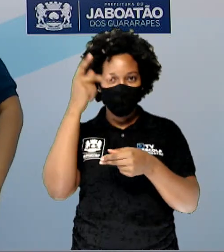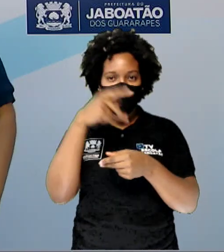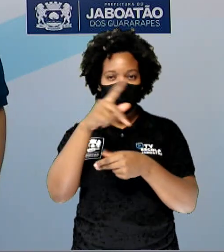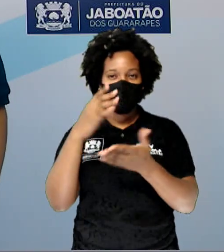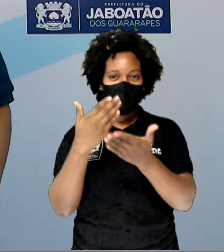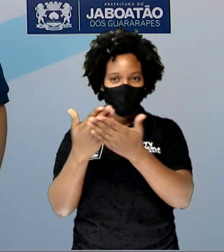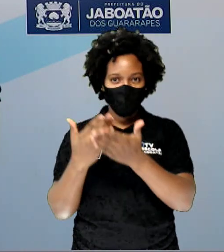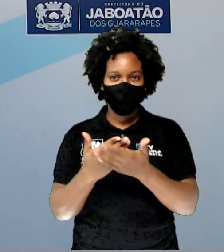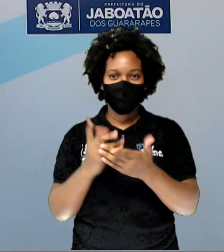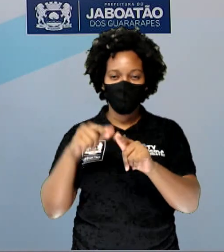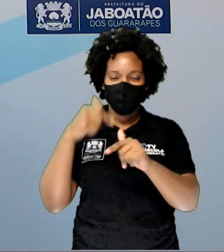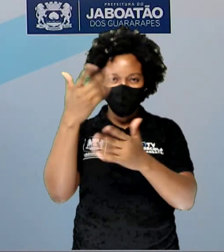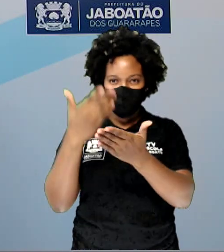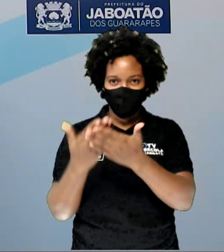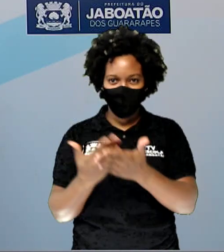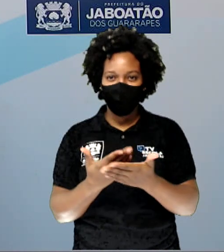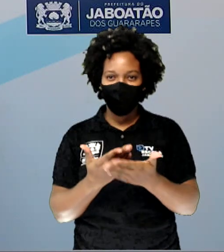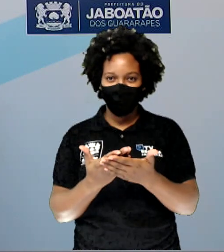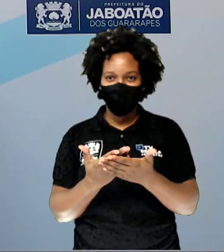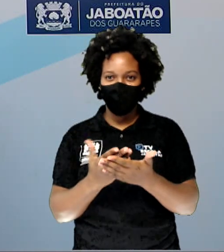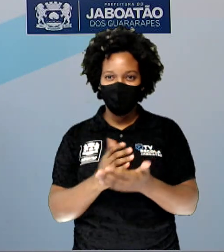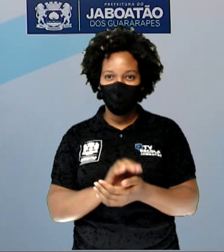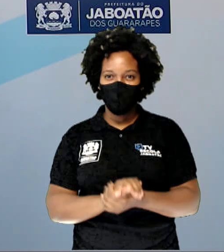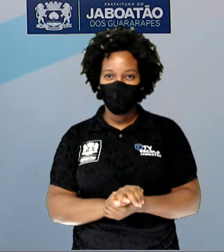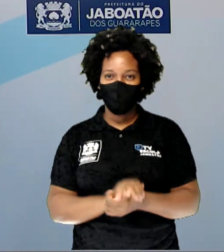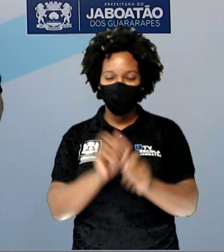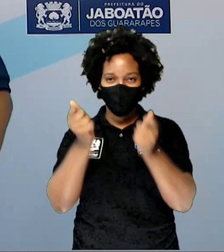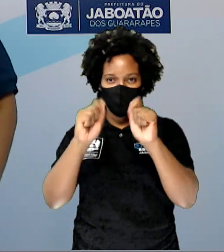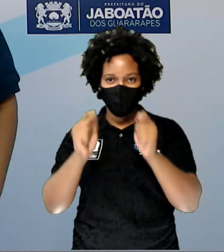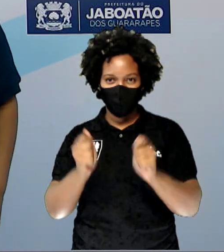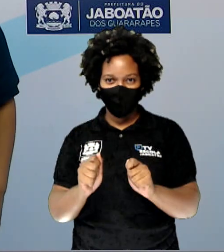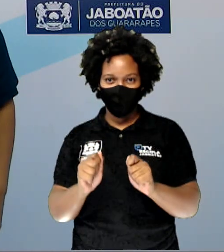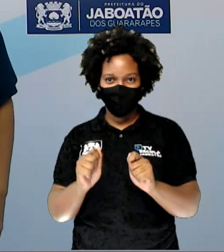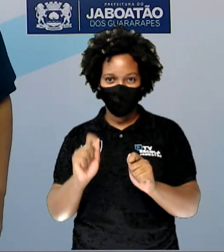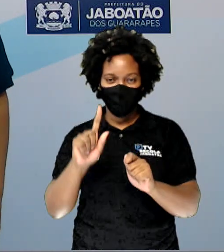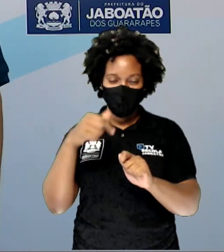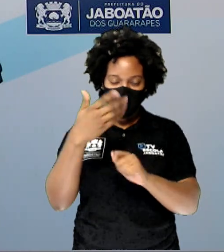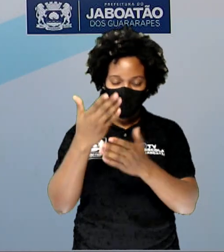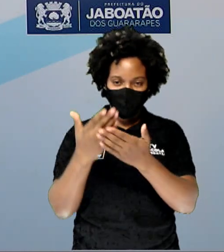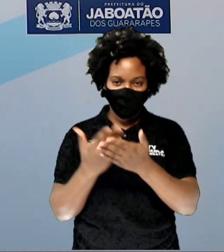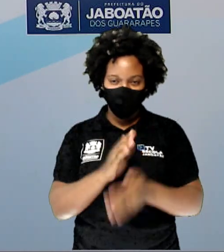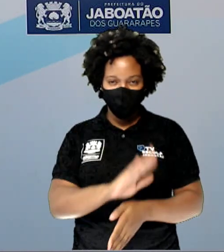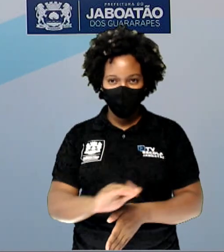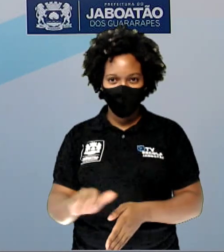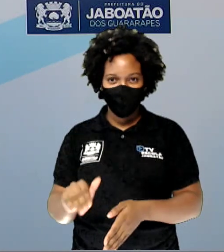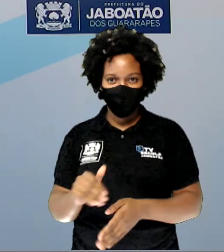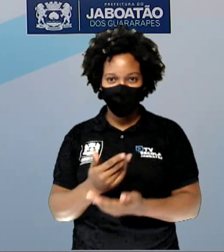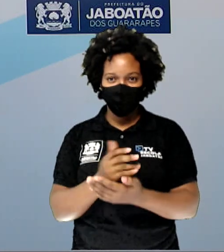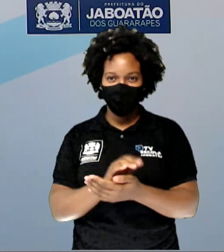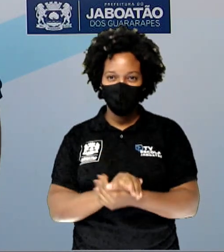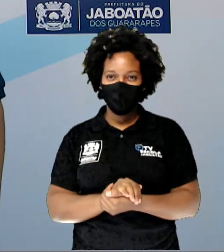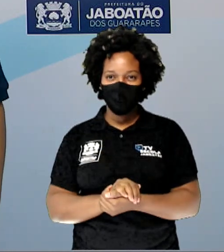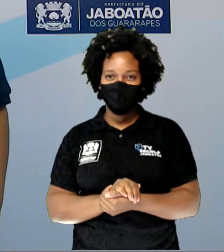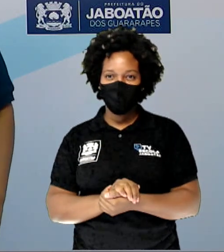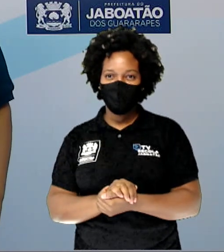vocês na próxima aula de arte. Até a próxima, crianças. Aguardo vocês!